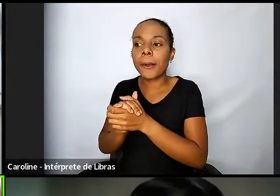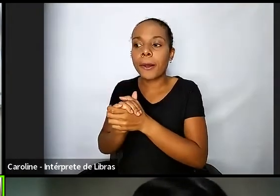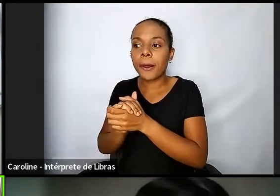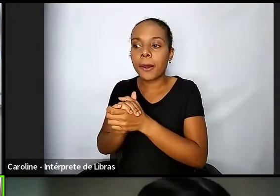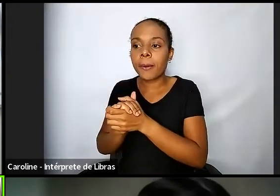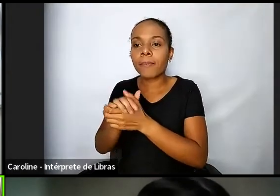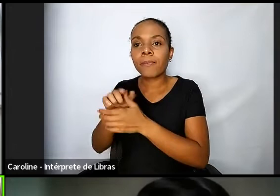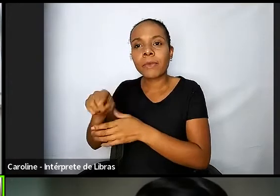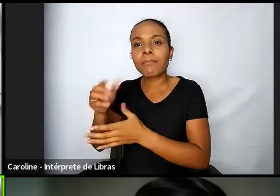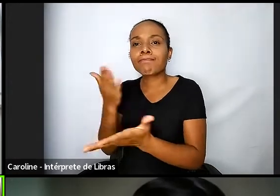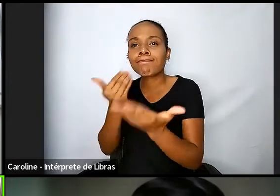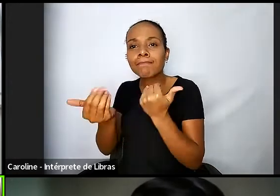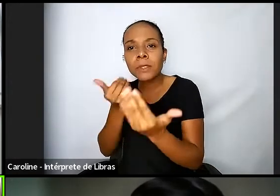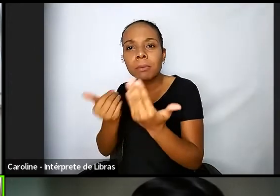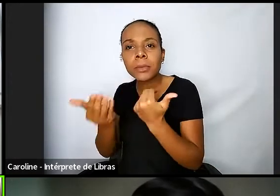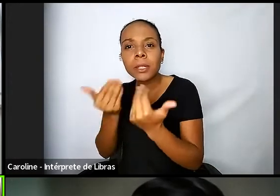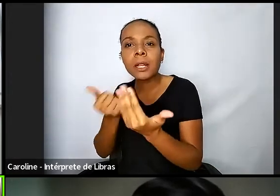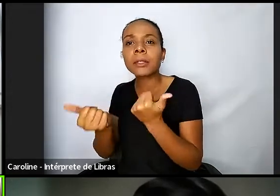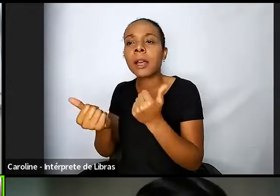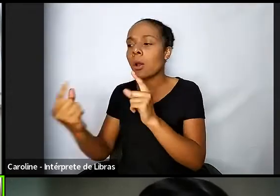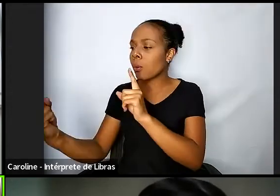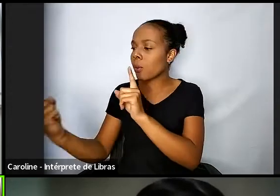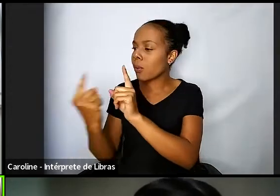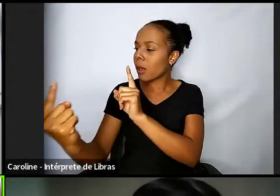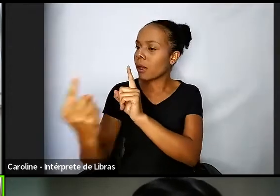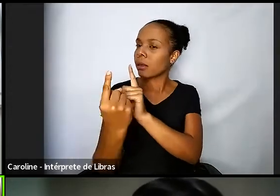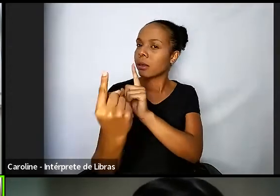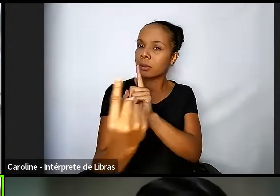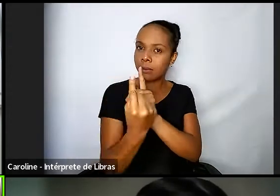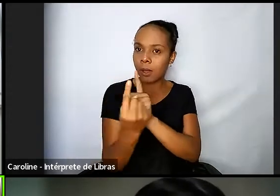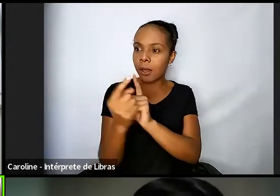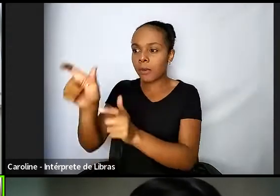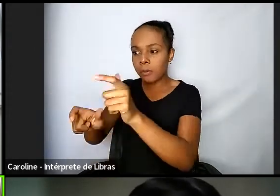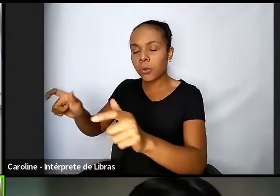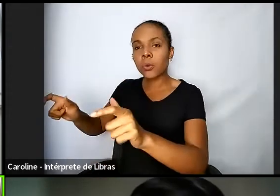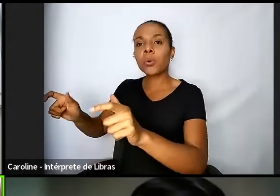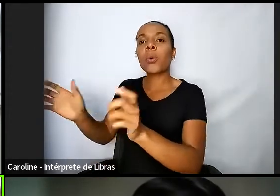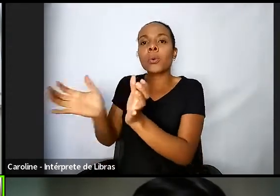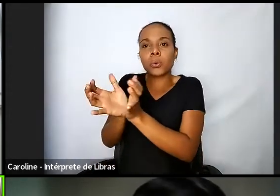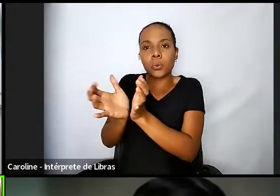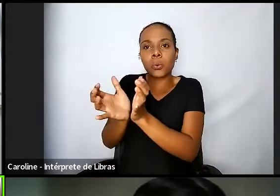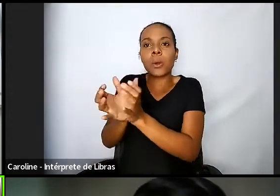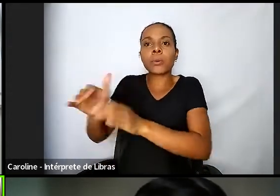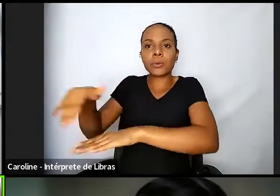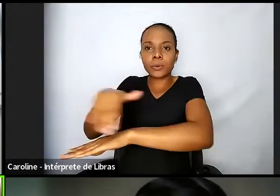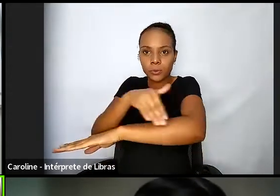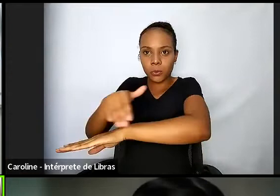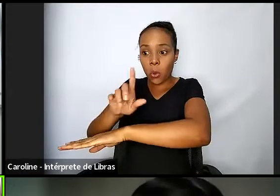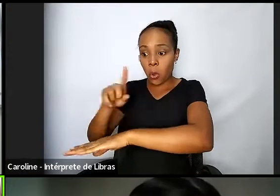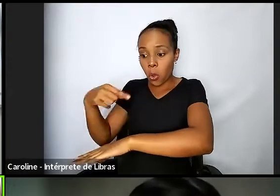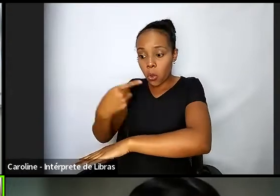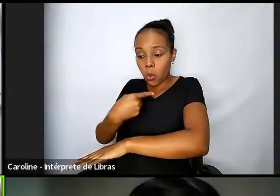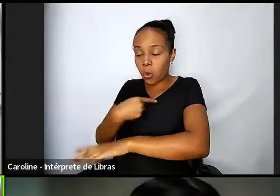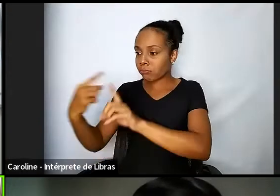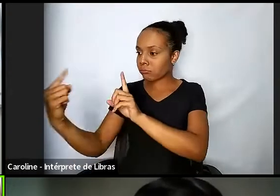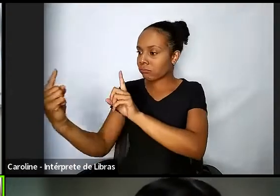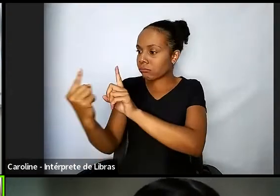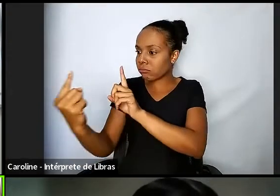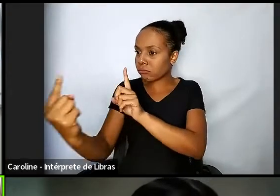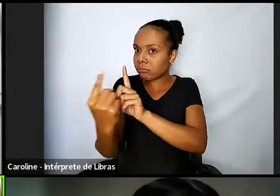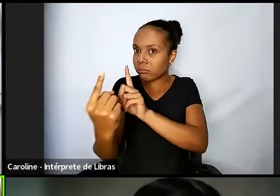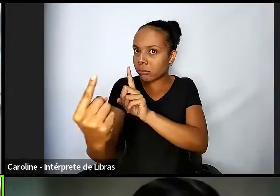alimentação e atendimento às pessoas em situação de rua e ouvimos fizemos entrevistas